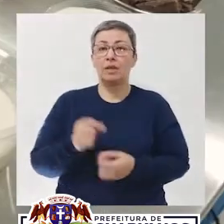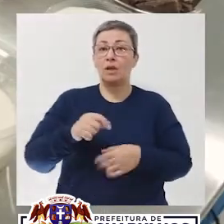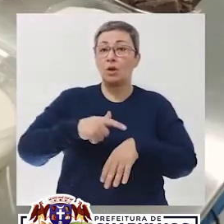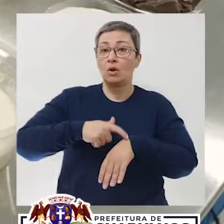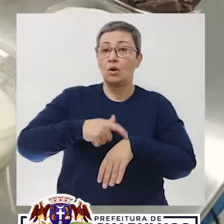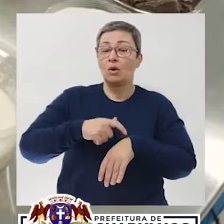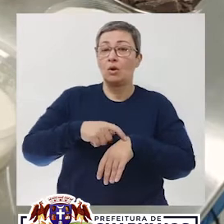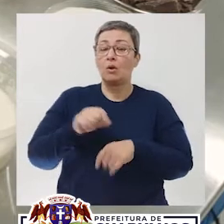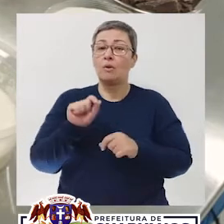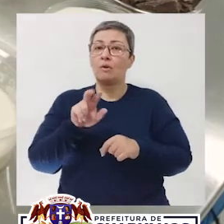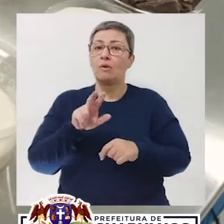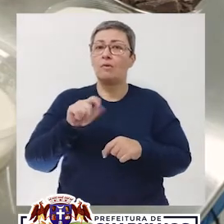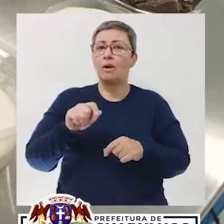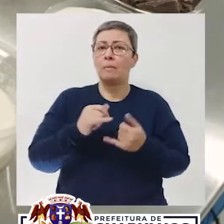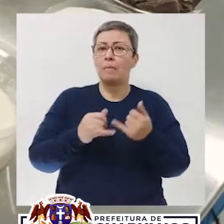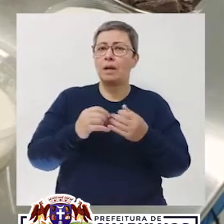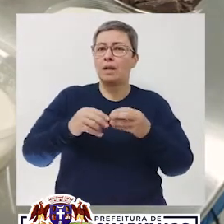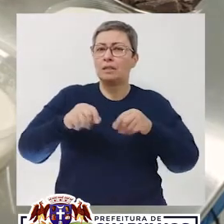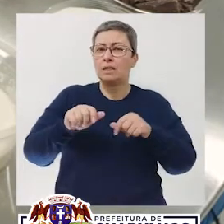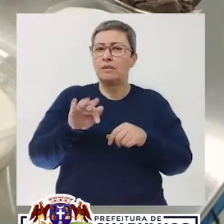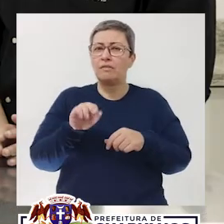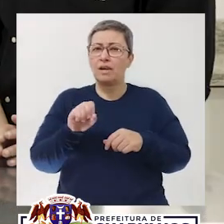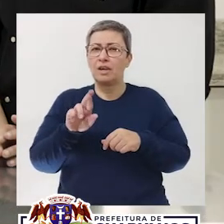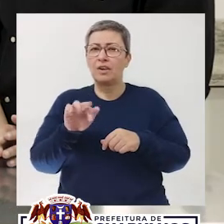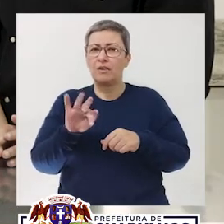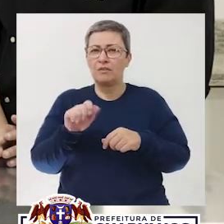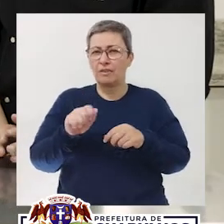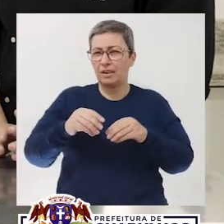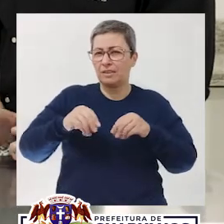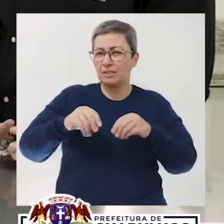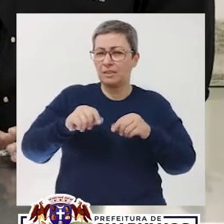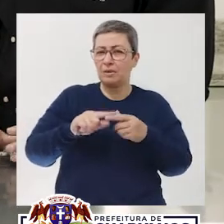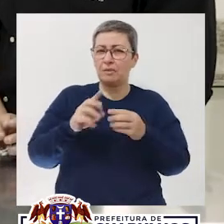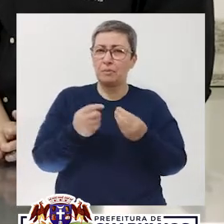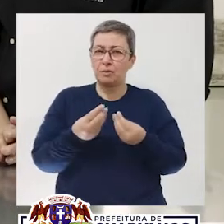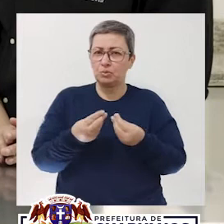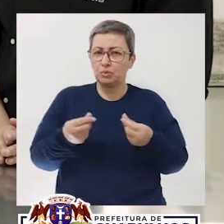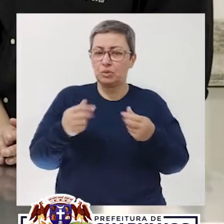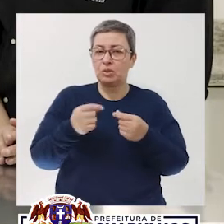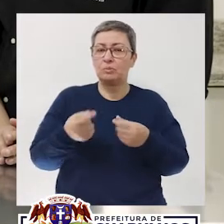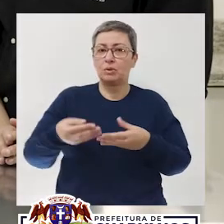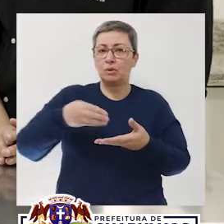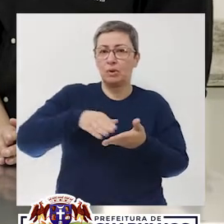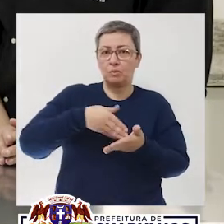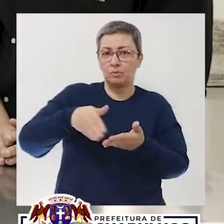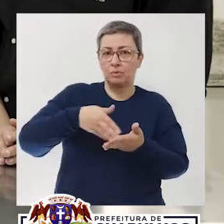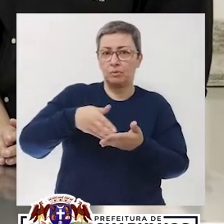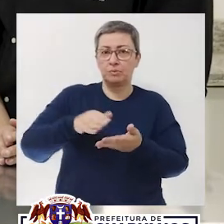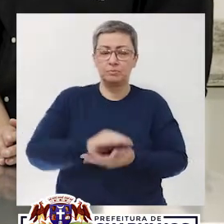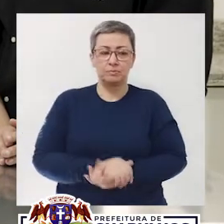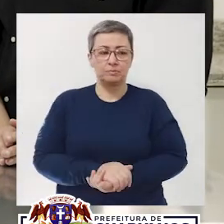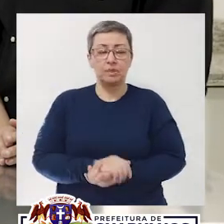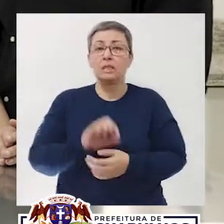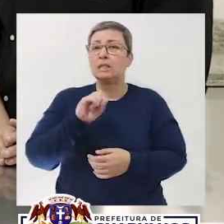E aí nessa hora aí, Maru, vai virar uma farofa, né? Sim. Vira uma farofinha. úmida. E aí acrescenta a margarina.